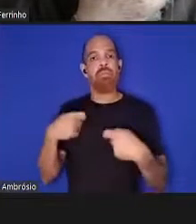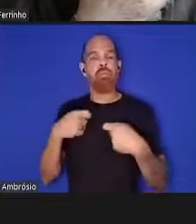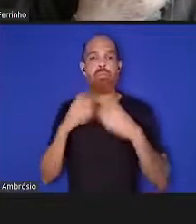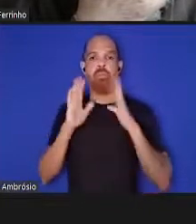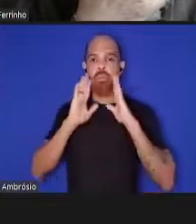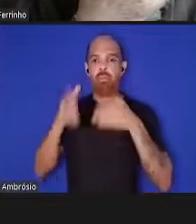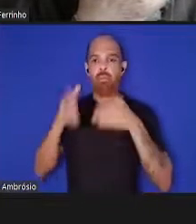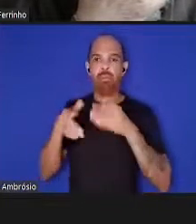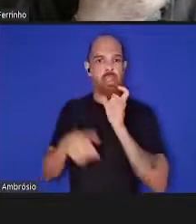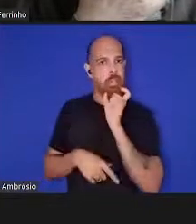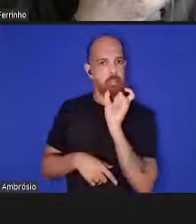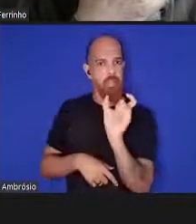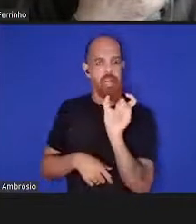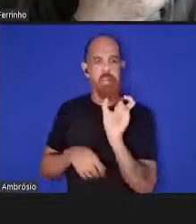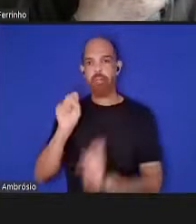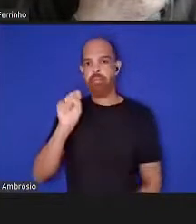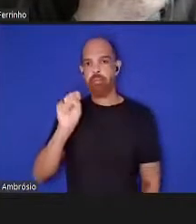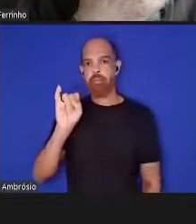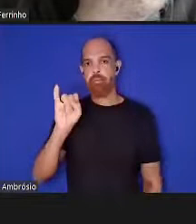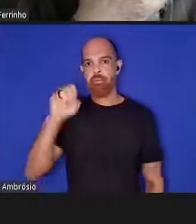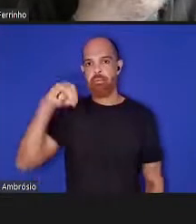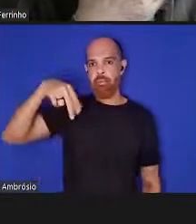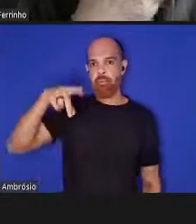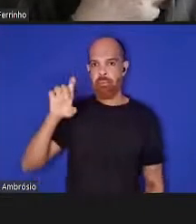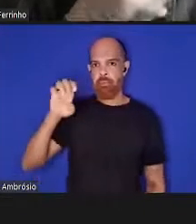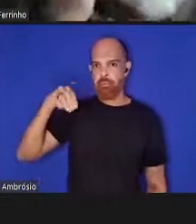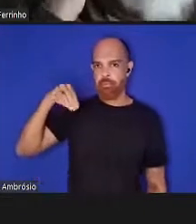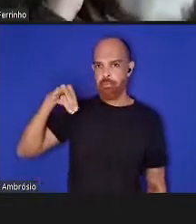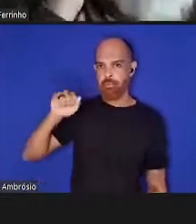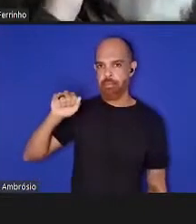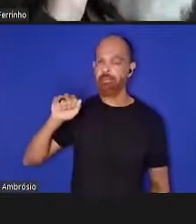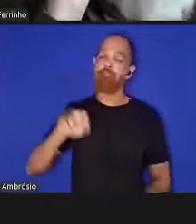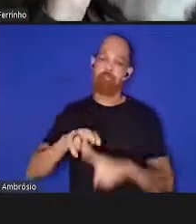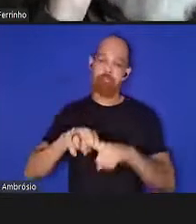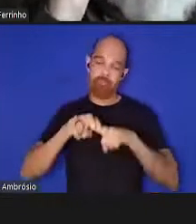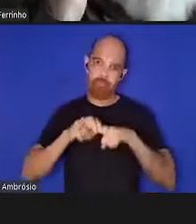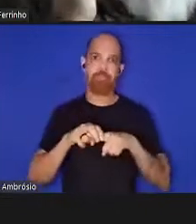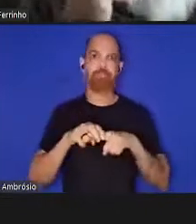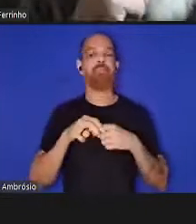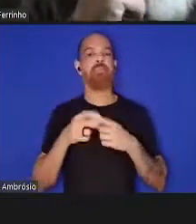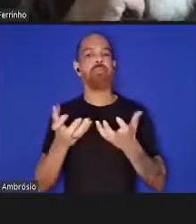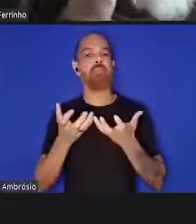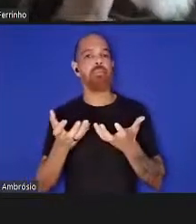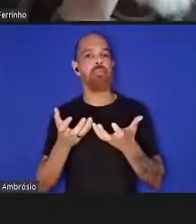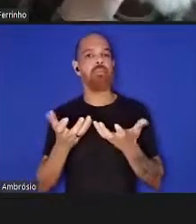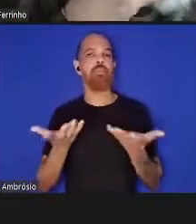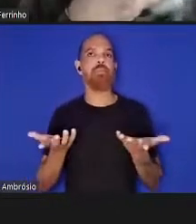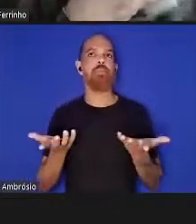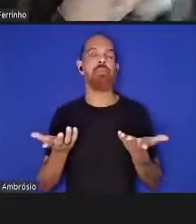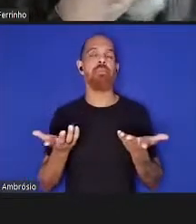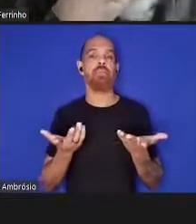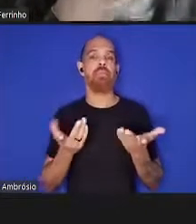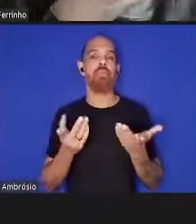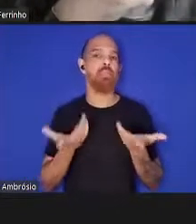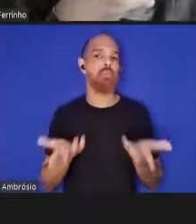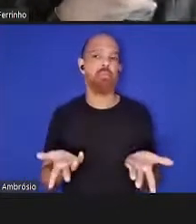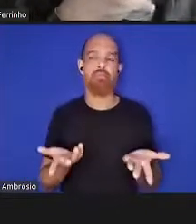de sindemia. E por isso eu queria apenas deixar aqui uma palavra de